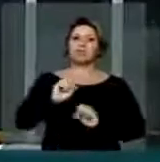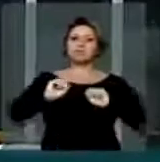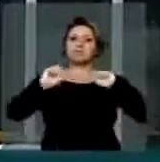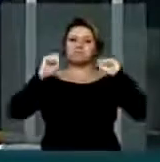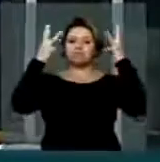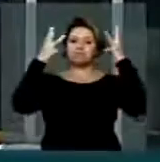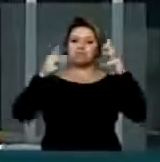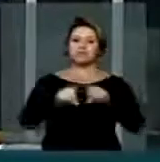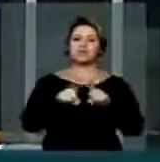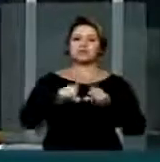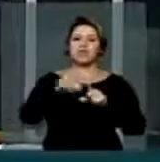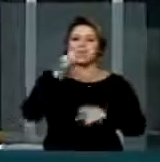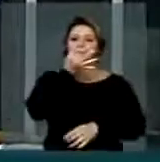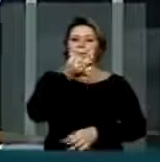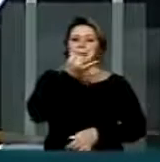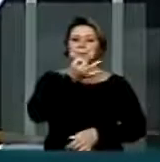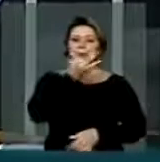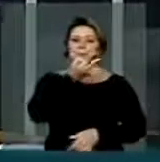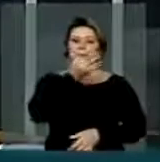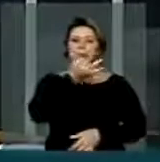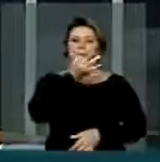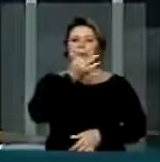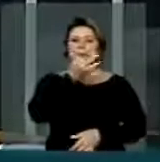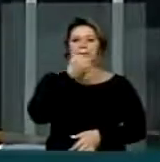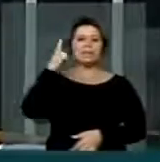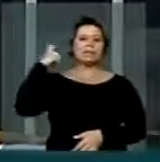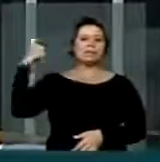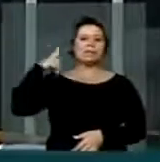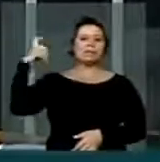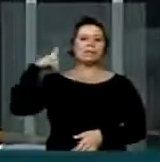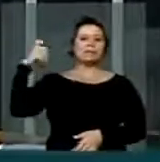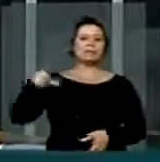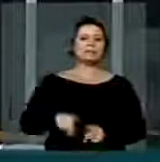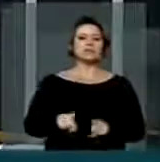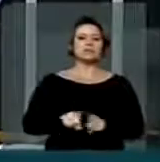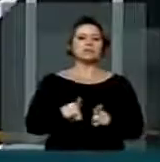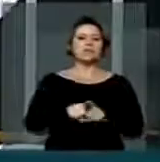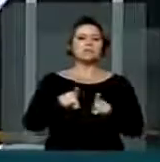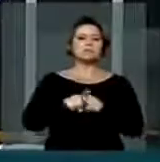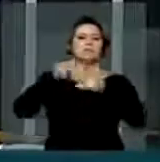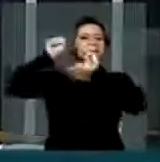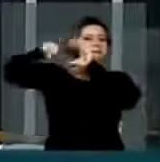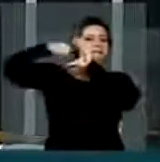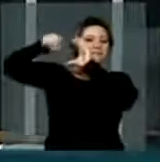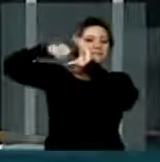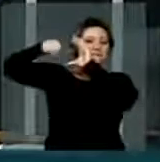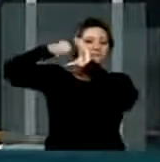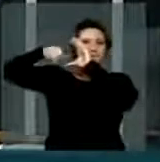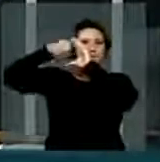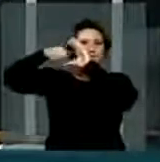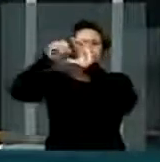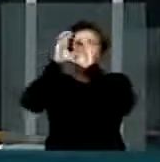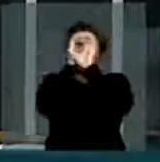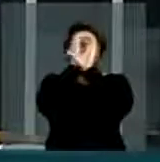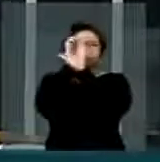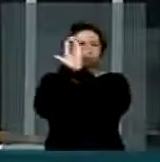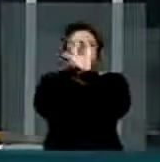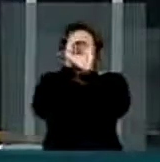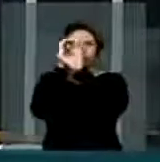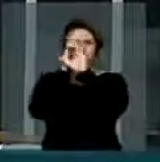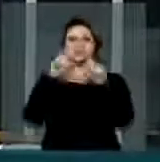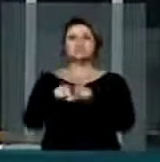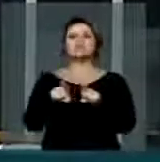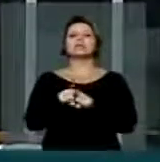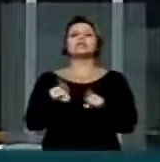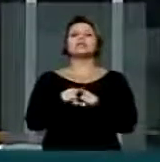sistema de alarme e de combate a incêndios, sistema contínuo de gravação de imagens, sistema de saída de emergência